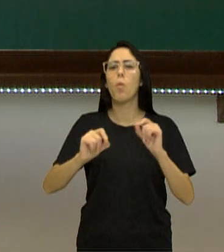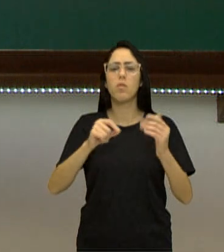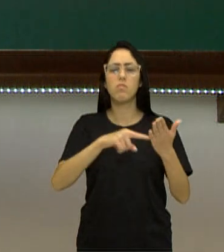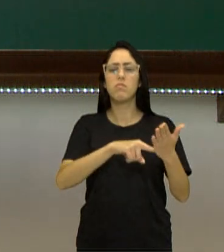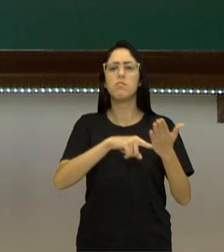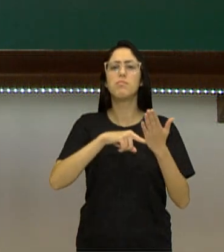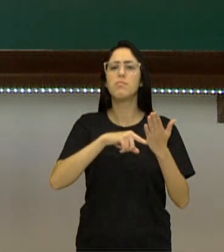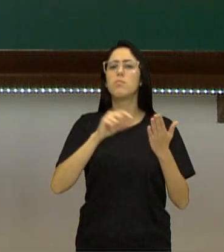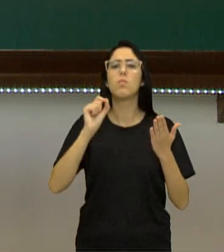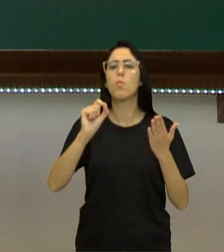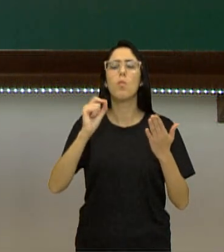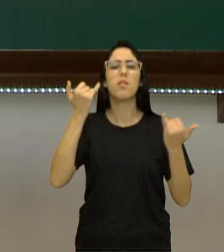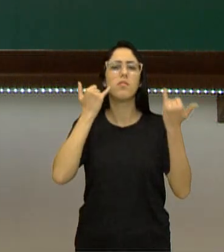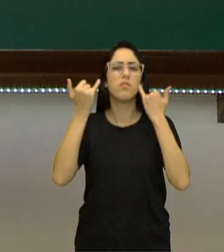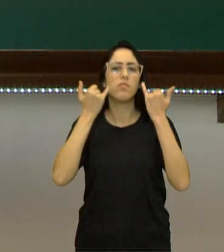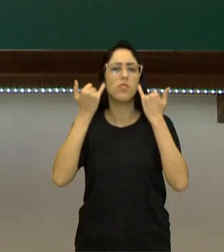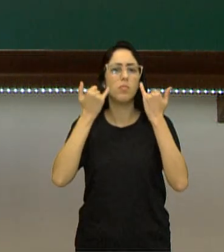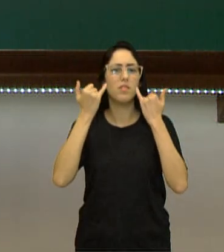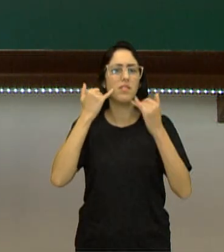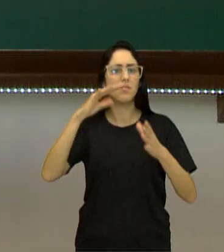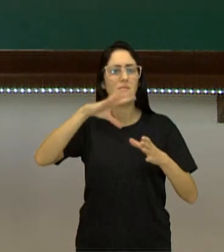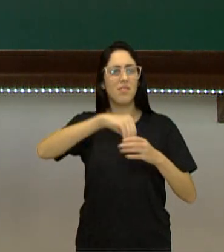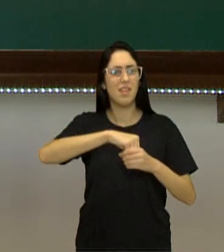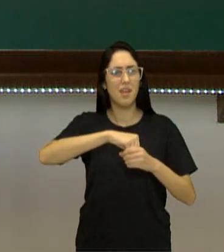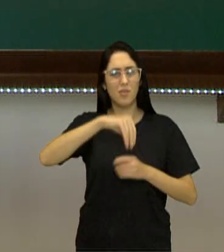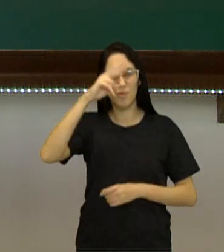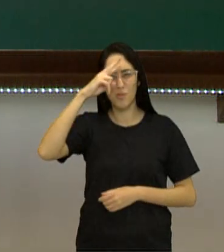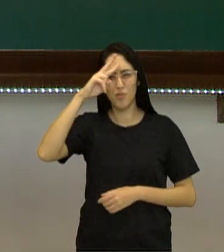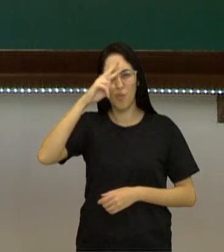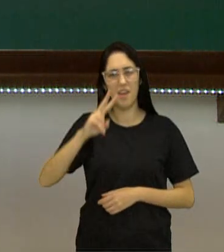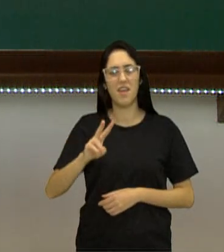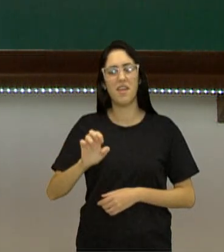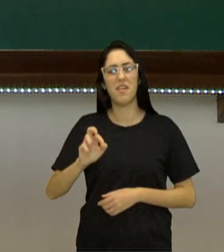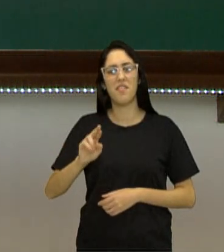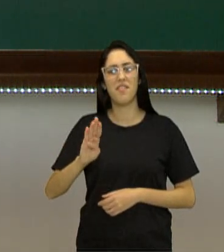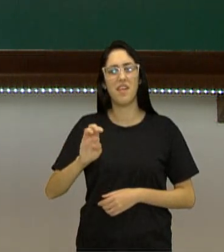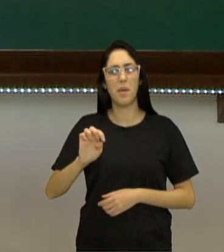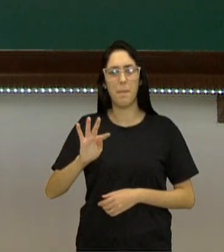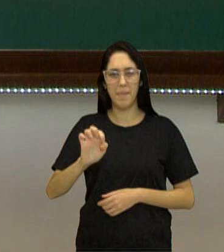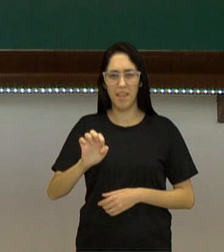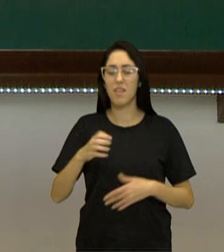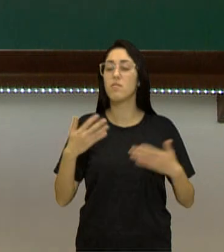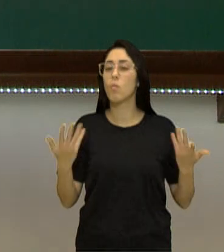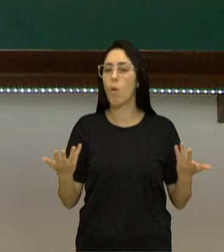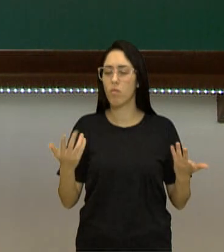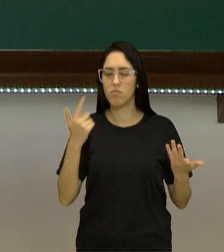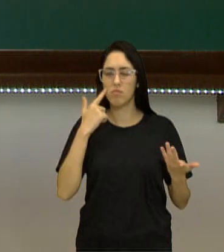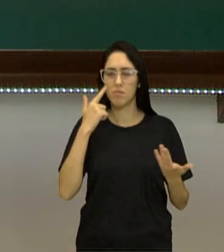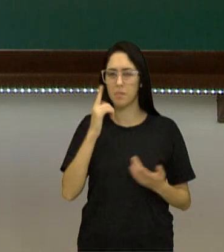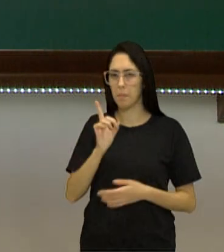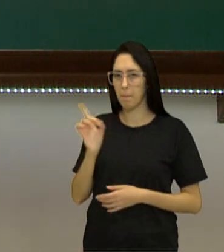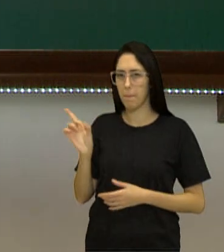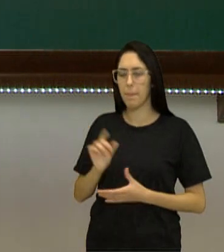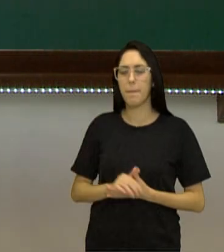são as informações que estão naquele verbete que nós lemos? Vamos corrigir então? Tá aqui. Aparece